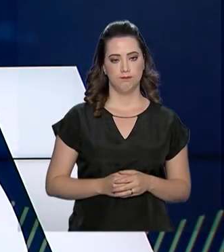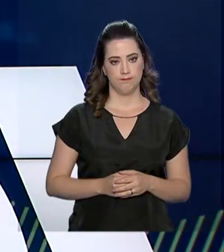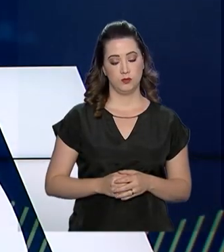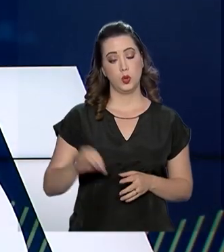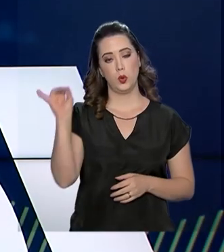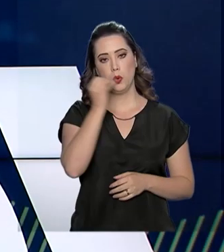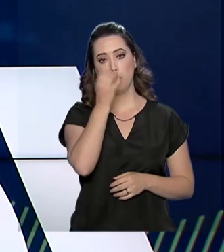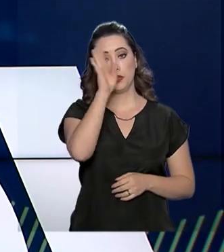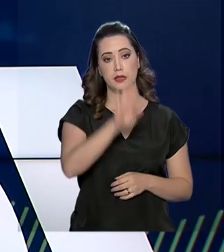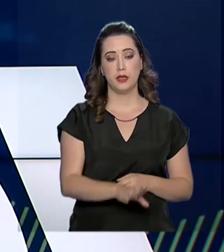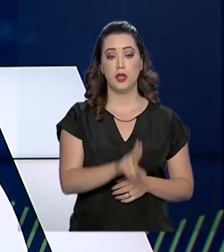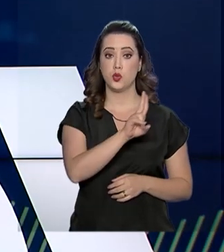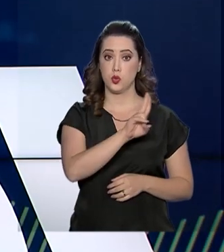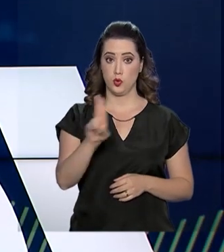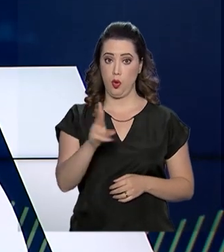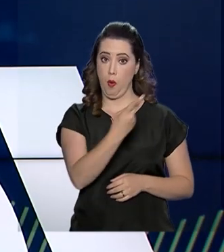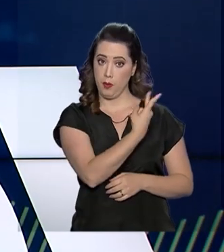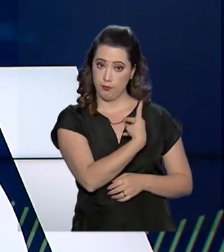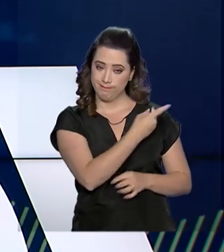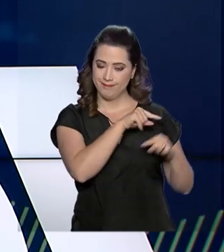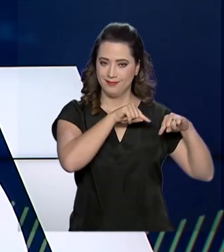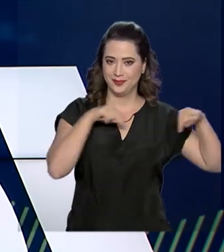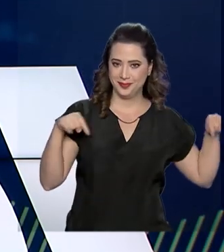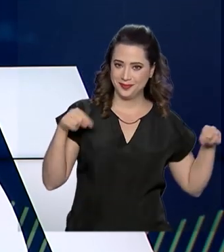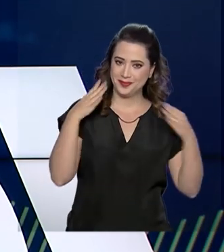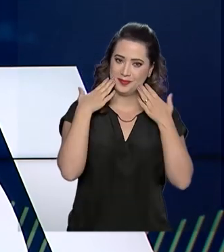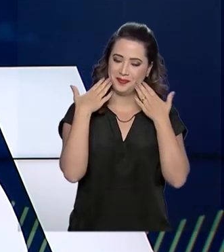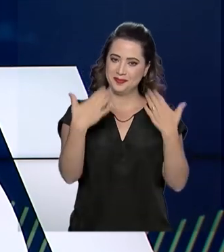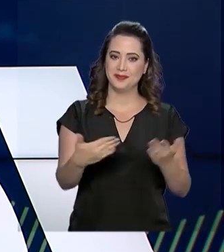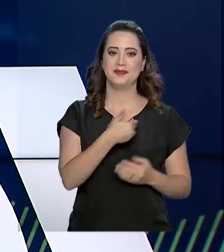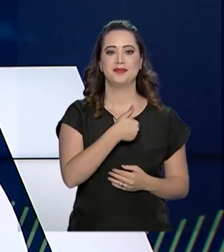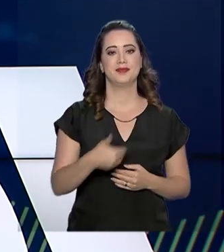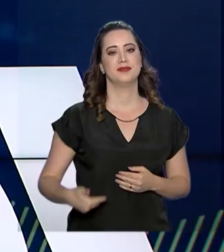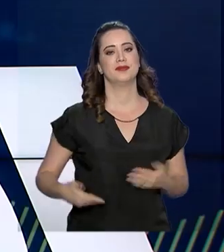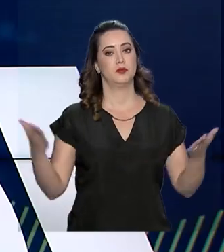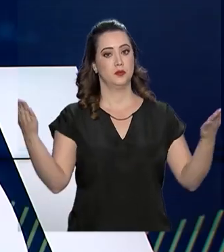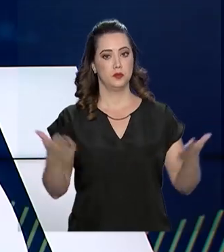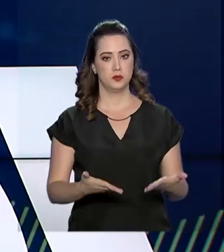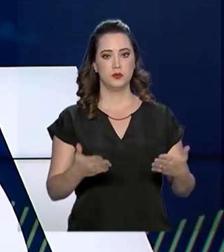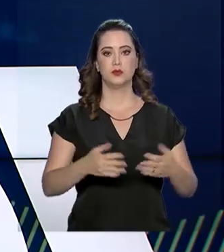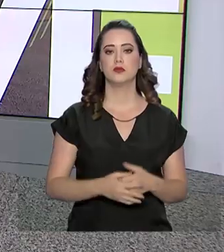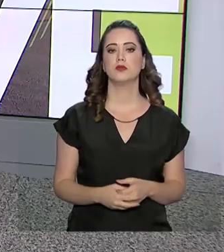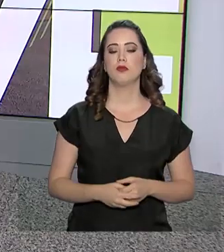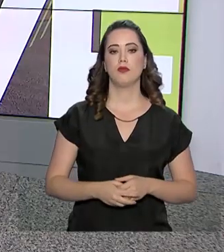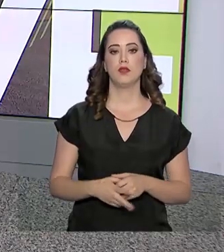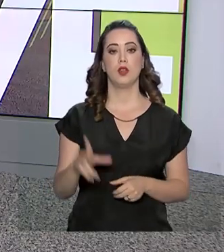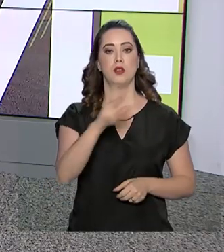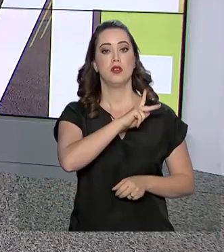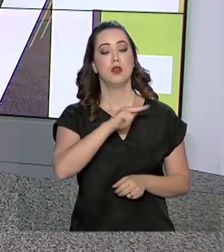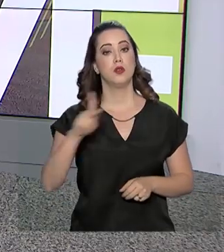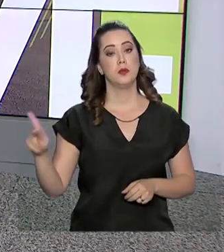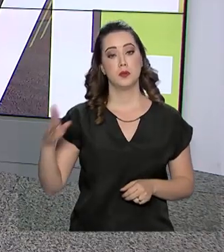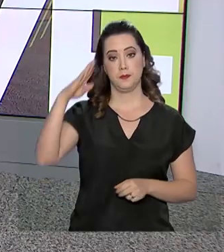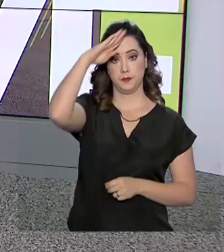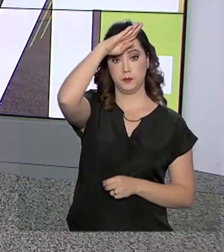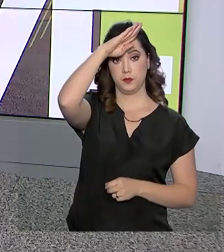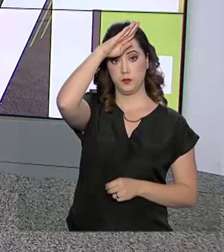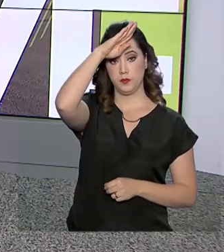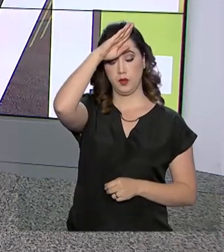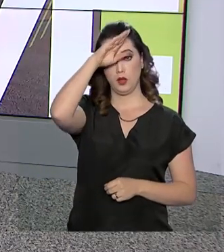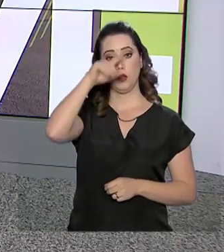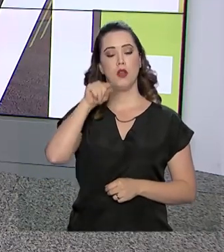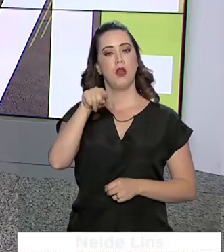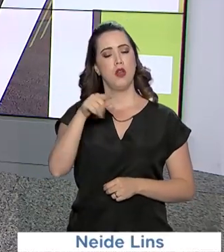Olá, boa tarde, eu sou Lilian Reis e estamos de volta com mais uma edição do Governo Agora. O presidente Jair Bolsonaro